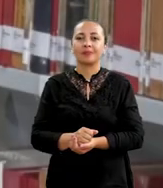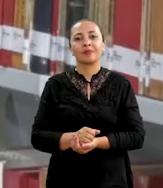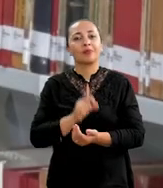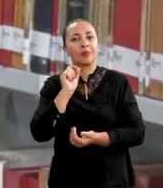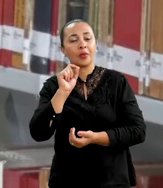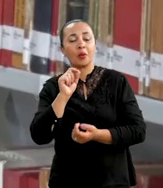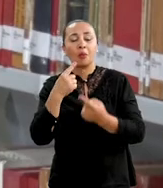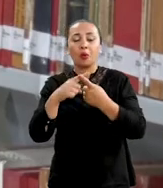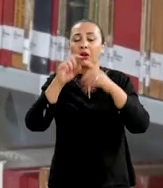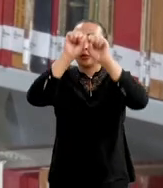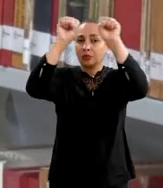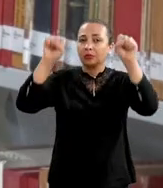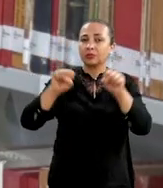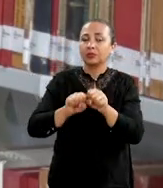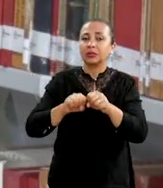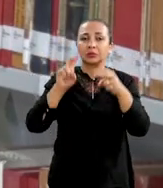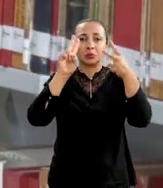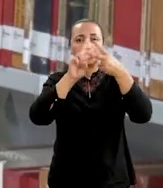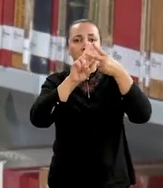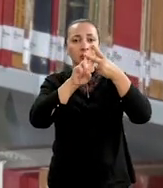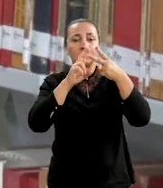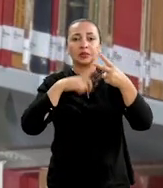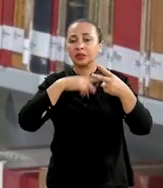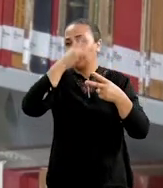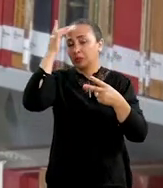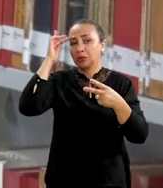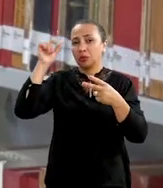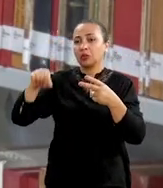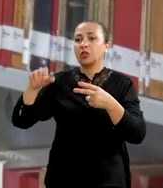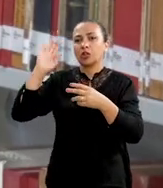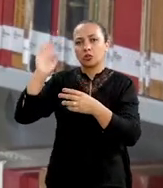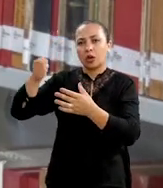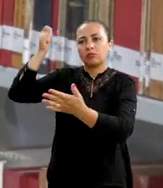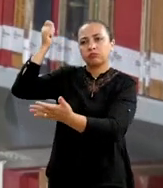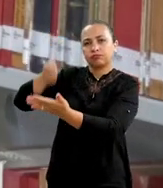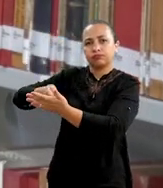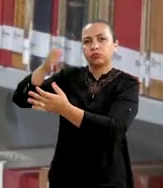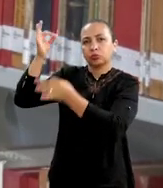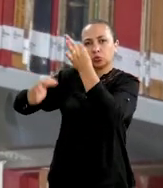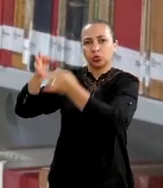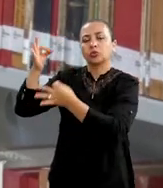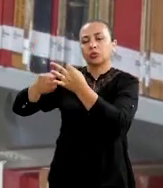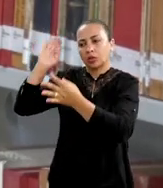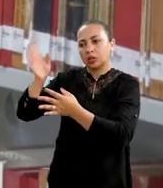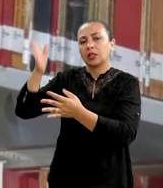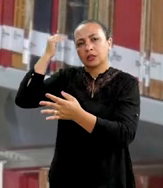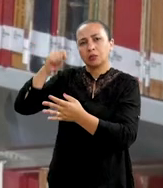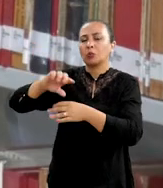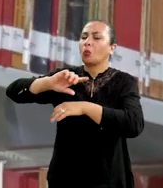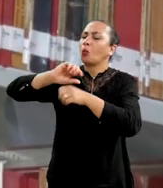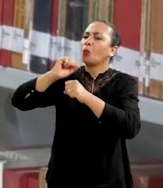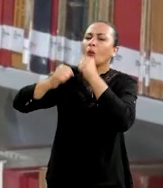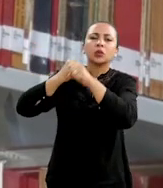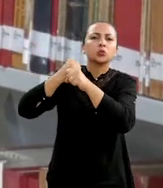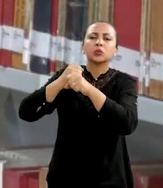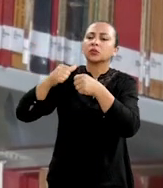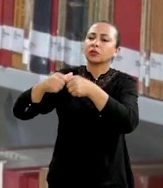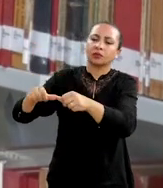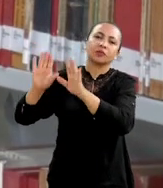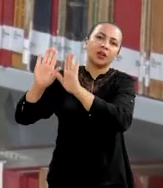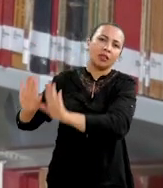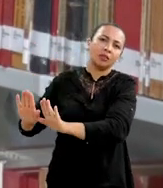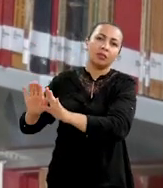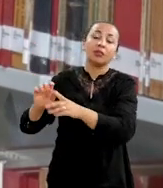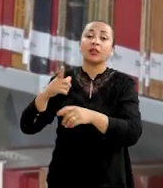Porque no sistema prisional você tem internos que são chamados de sentenciados, que é que eles já têm sentença, então já sabem quanto tempo vai passar no sistema